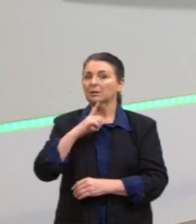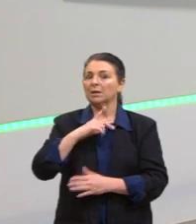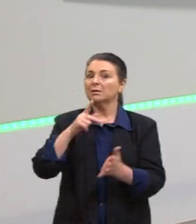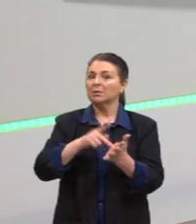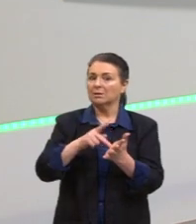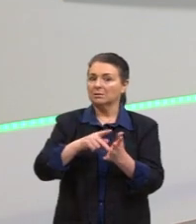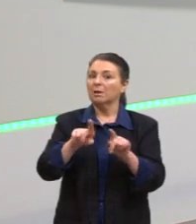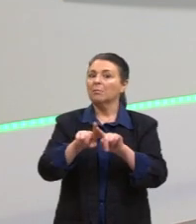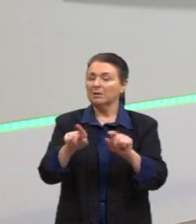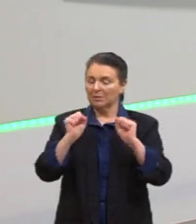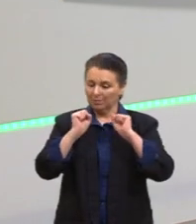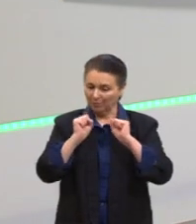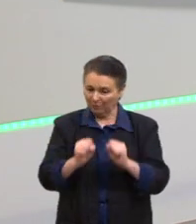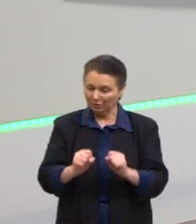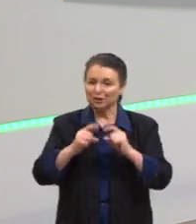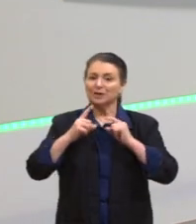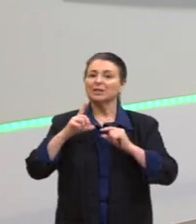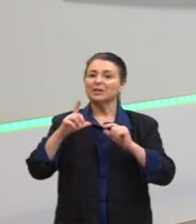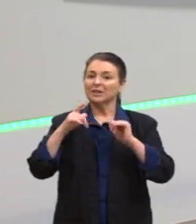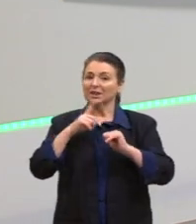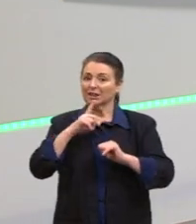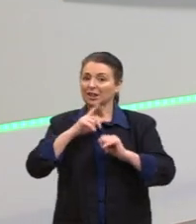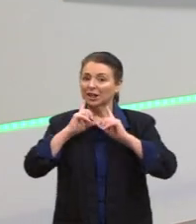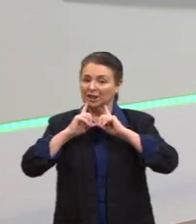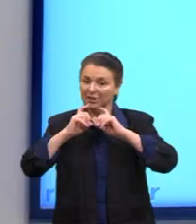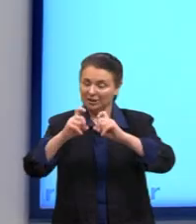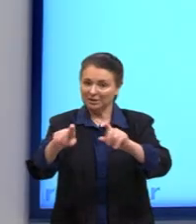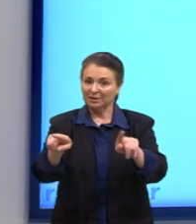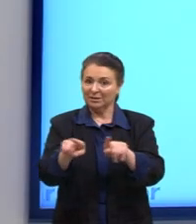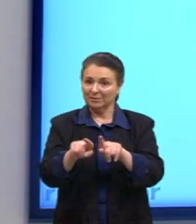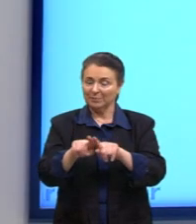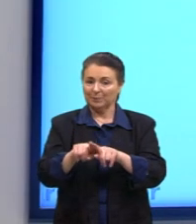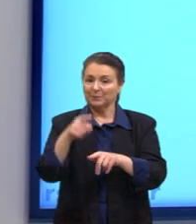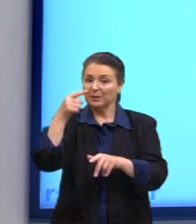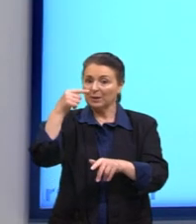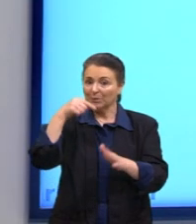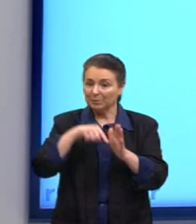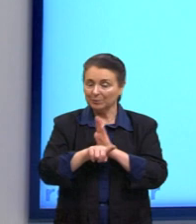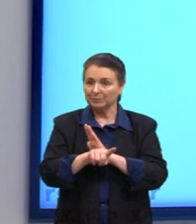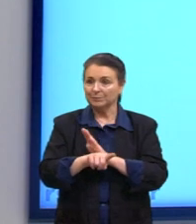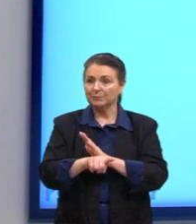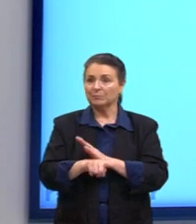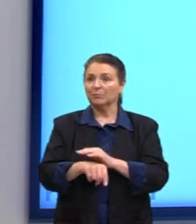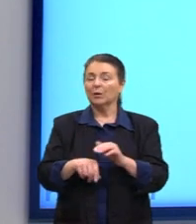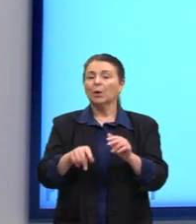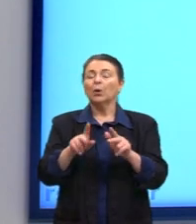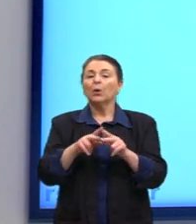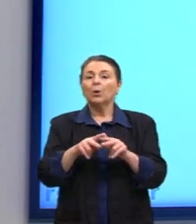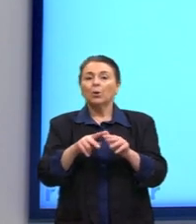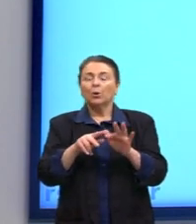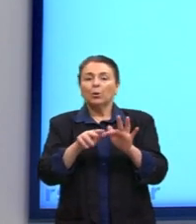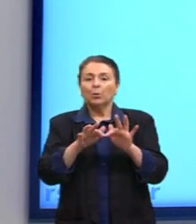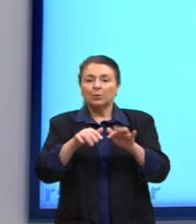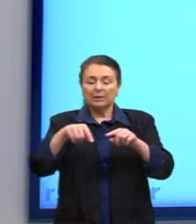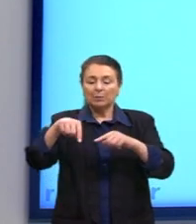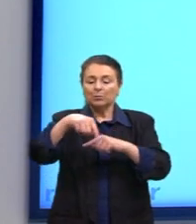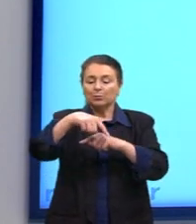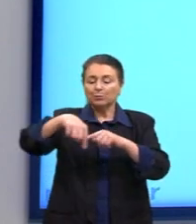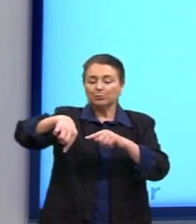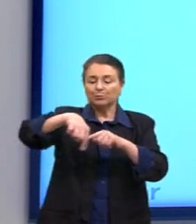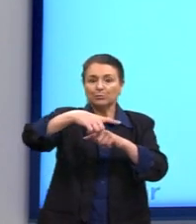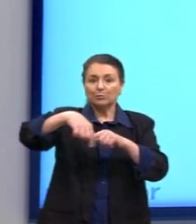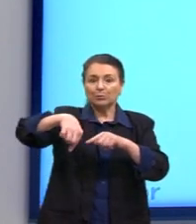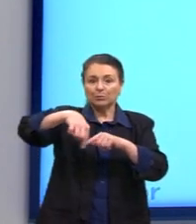ela pode ser criticada, né. Outra questão, o tempo de oscilação de um pêndulo não